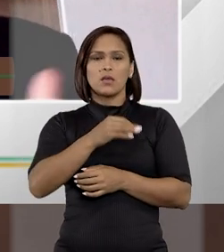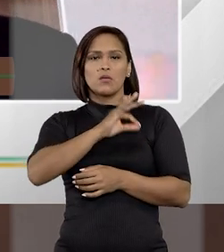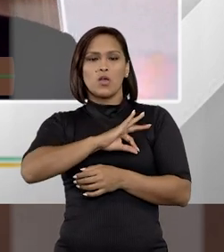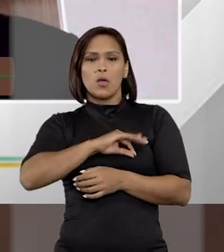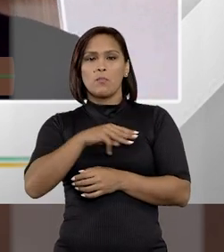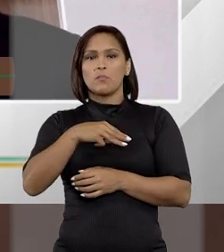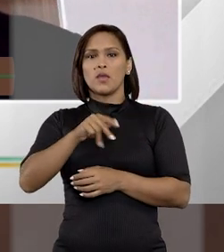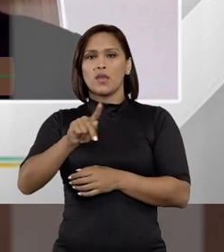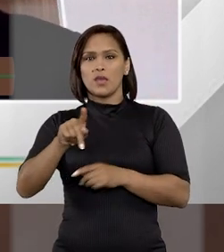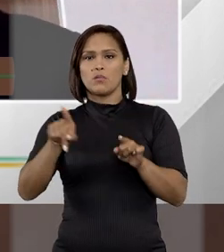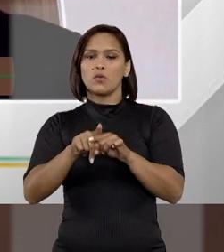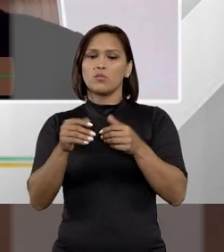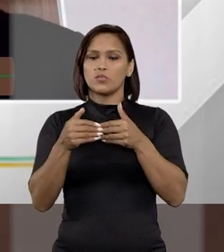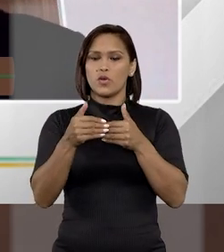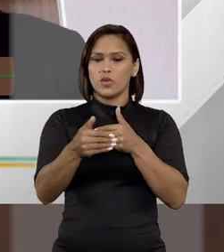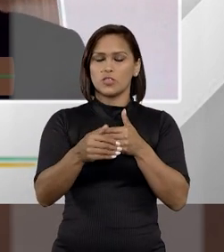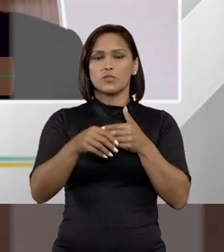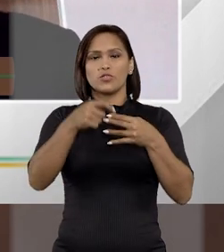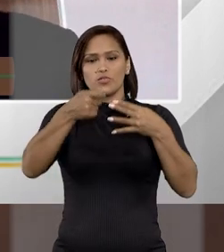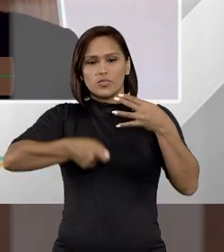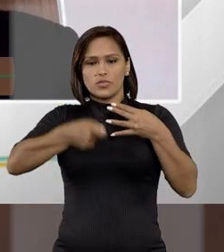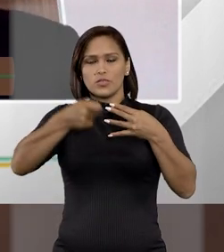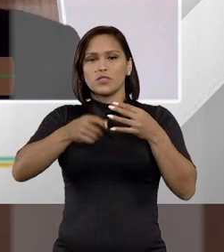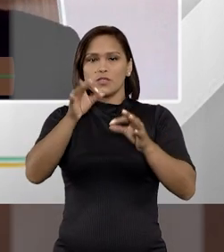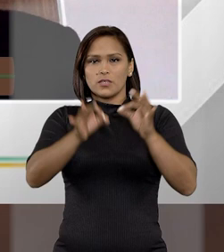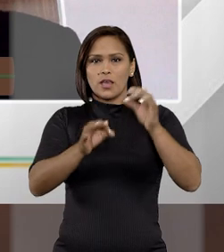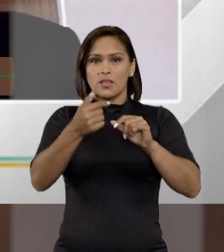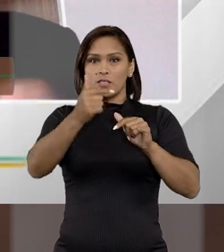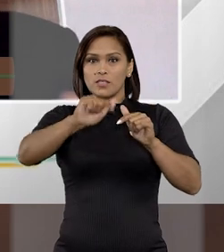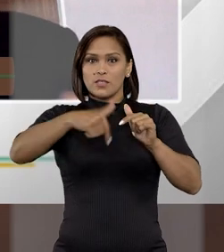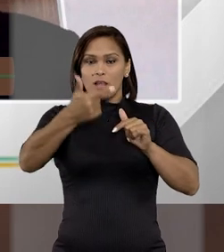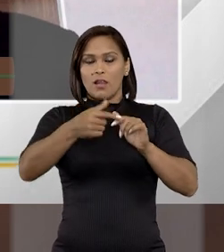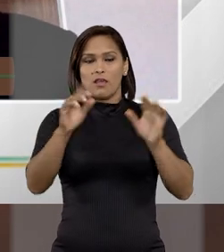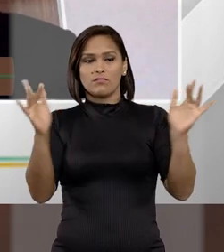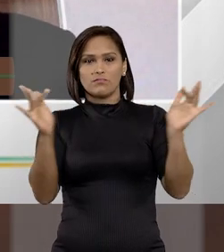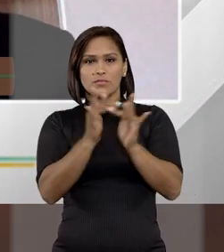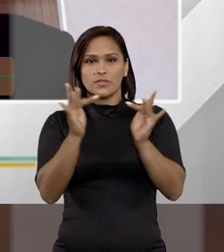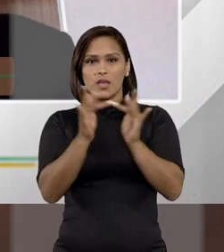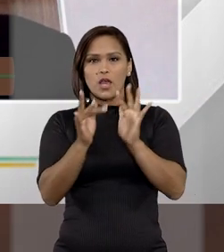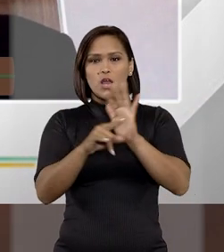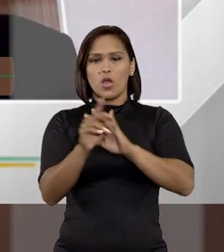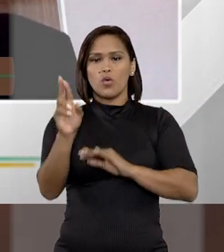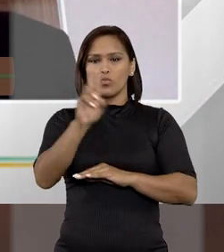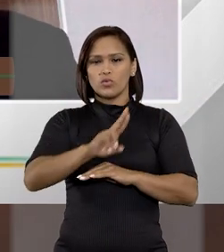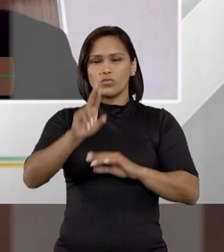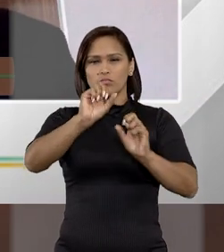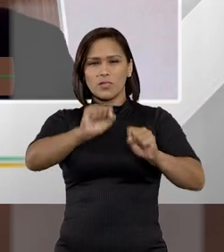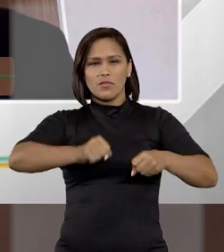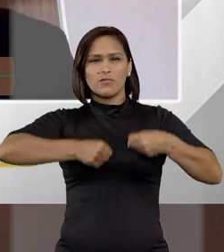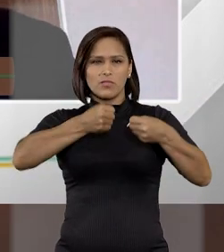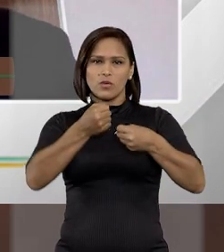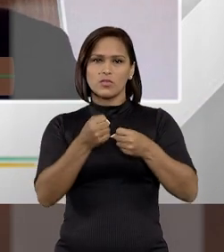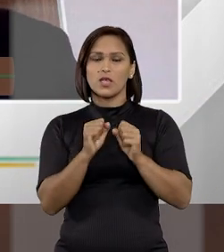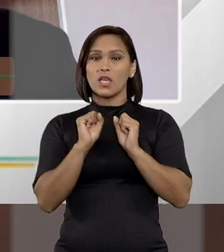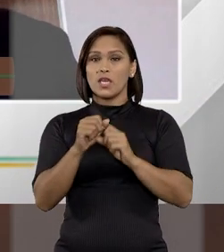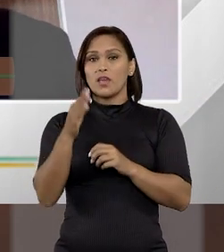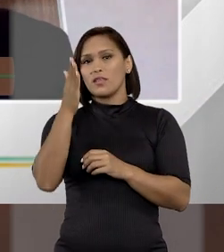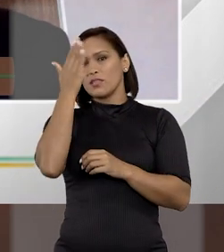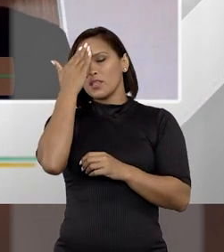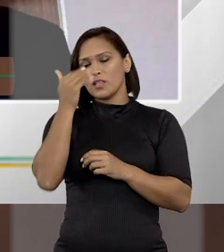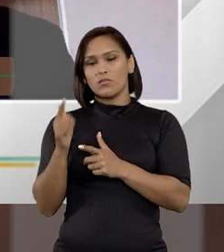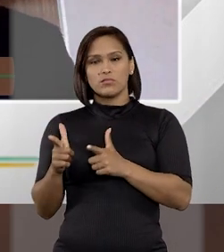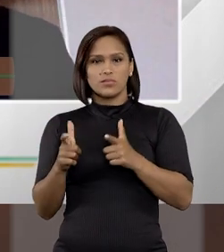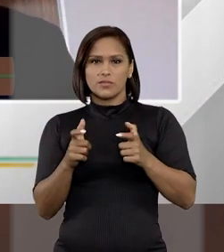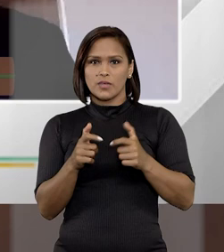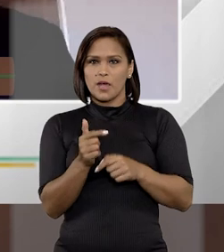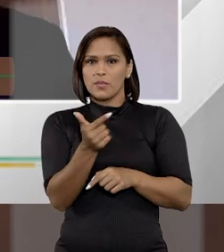num inquérito policial militar ou até mesmo em procedimentos extrajudiciais, que estejam relacionados com o uso da força letal, e aqui a gente tem que entender, não